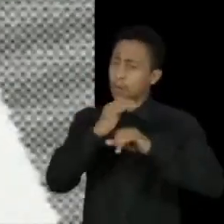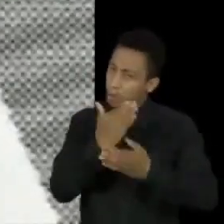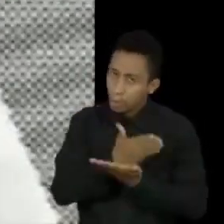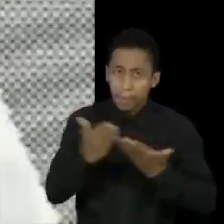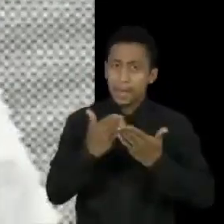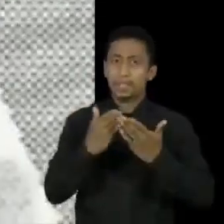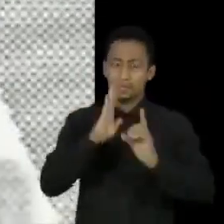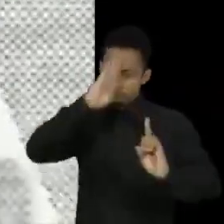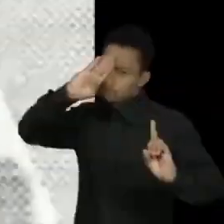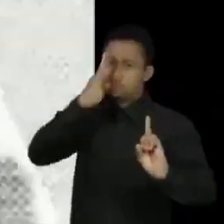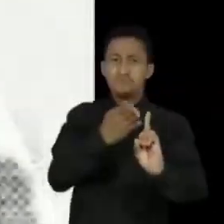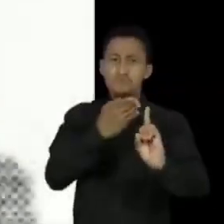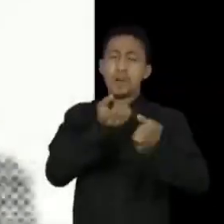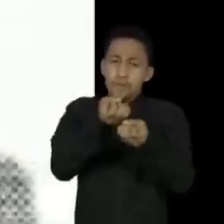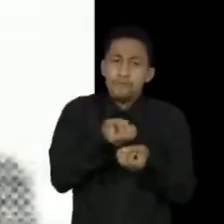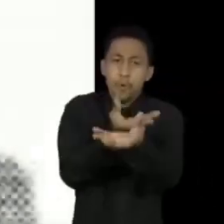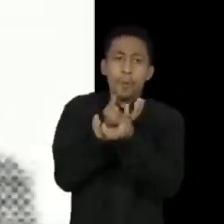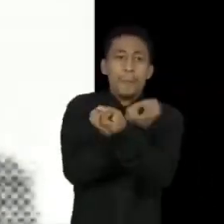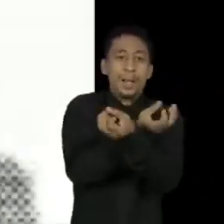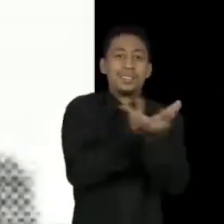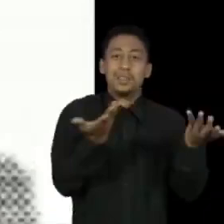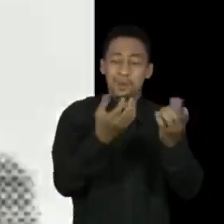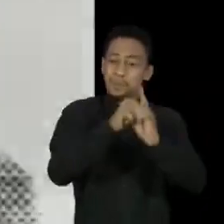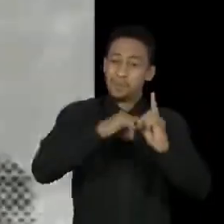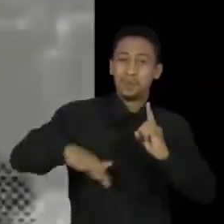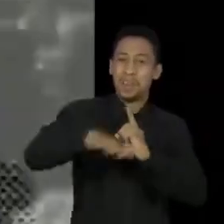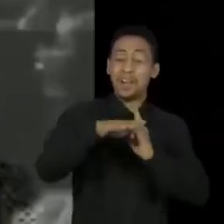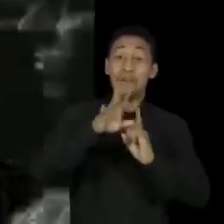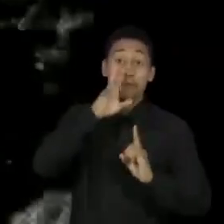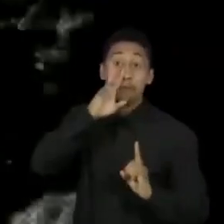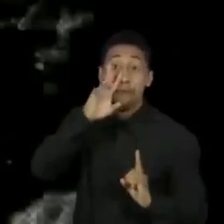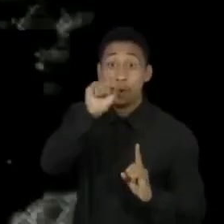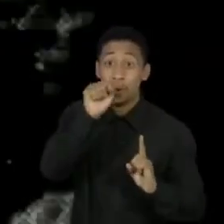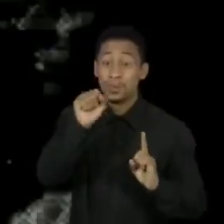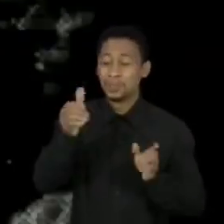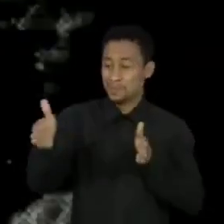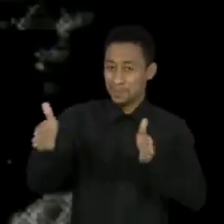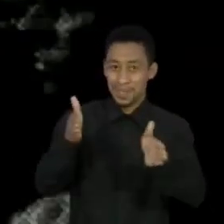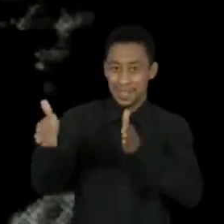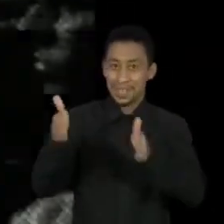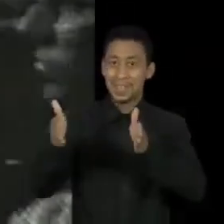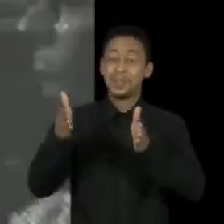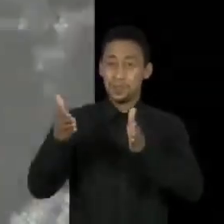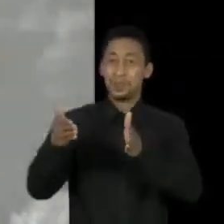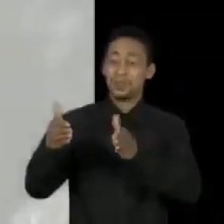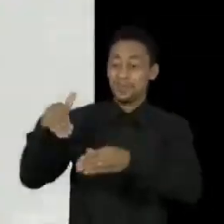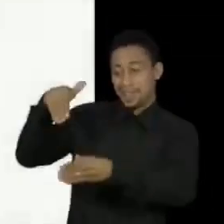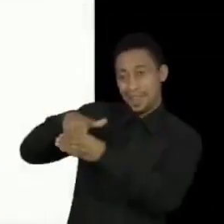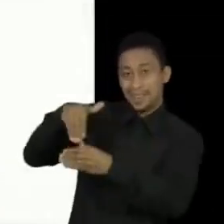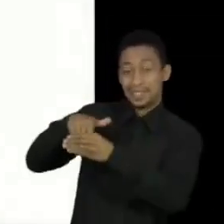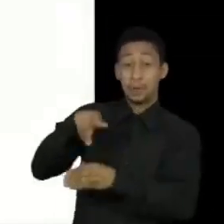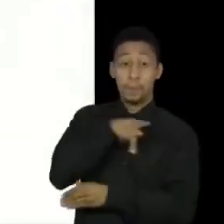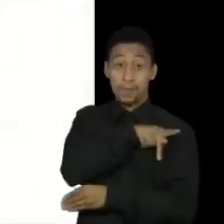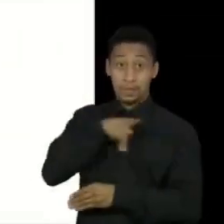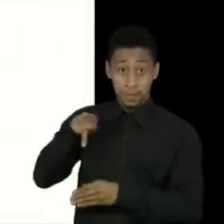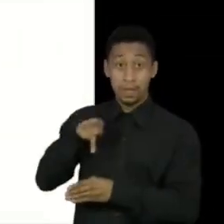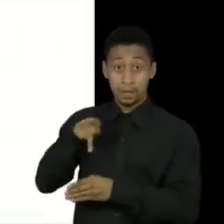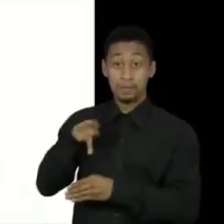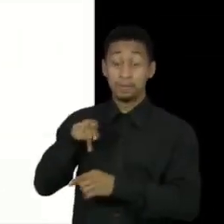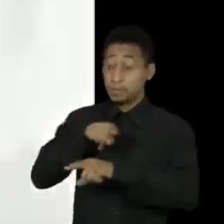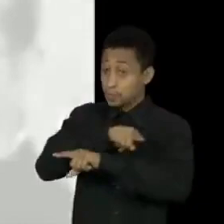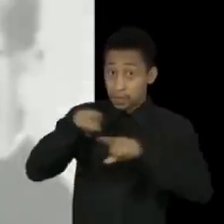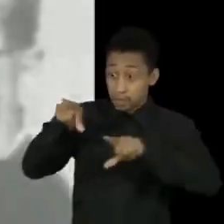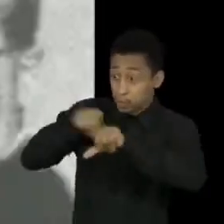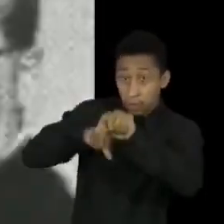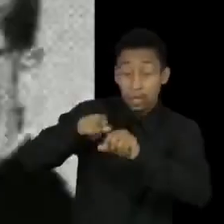esse desejo popular bastante forte na época de voltar a ter eleições presidenciais diretas e mais,